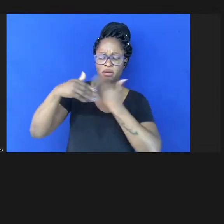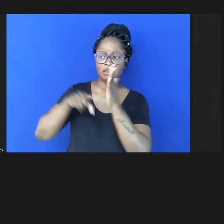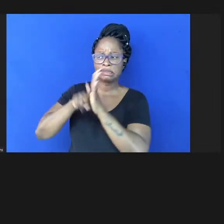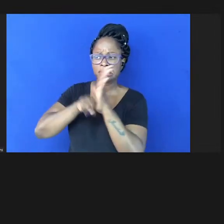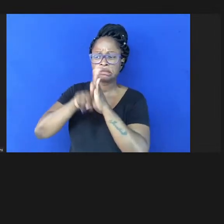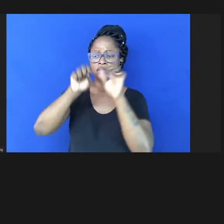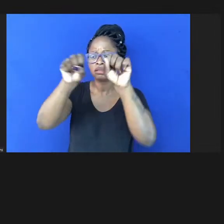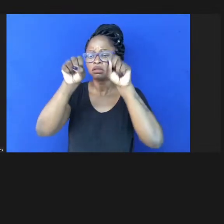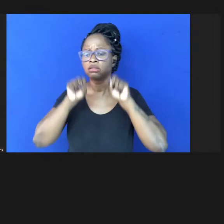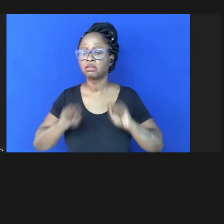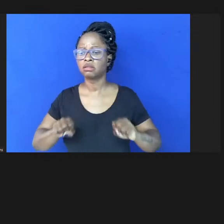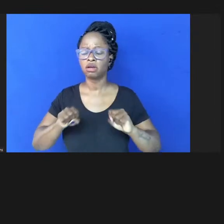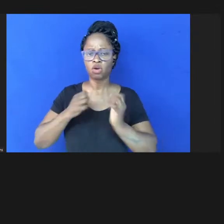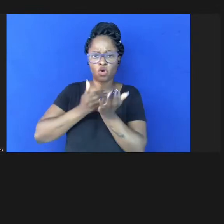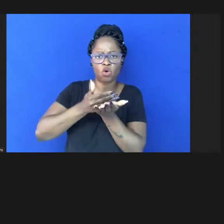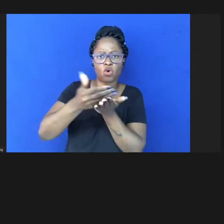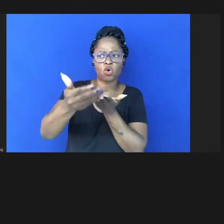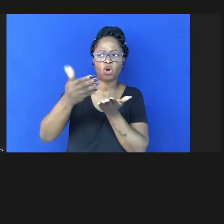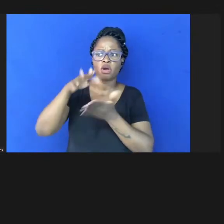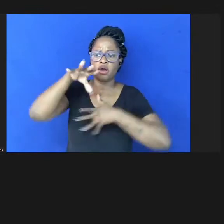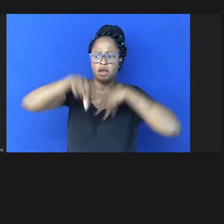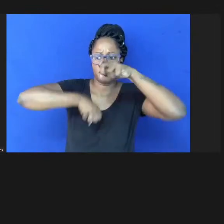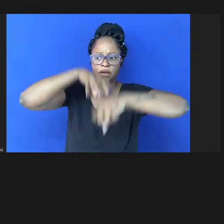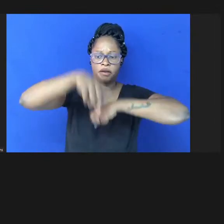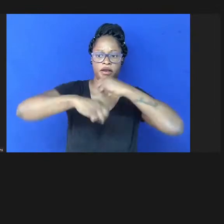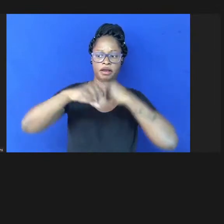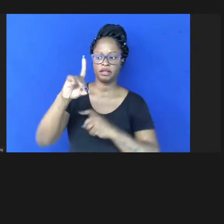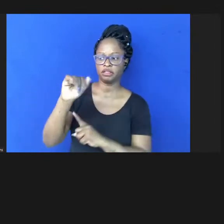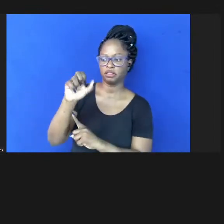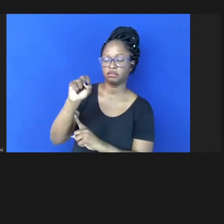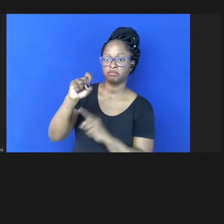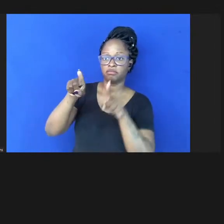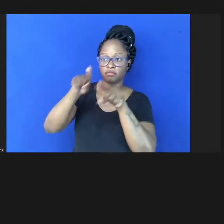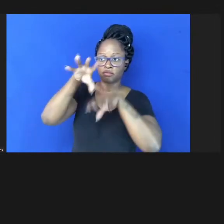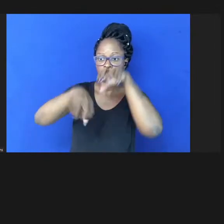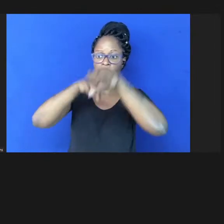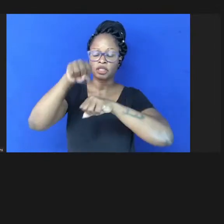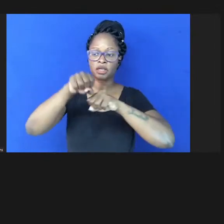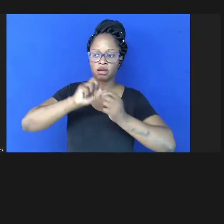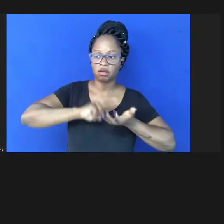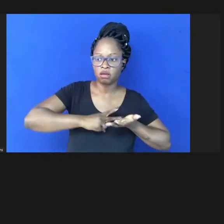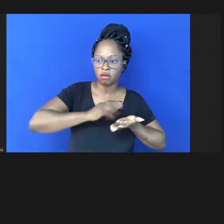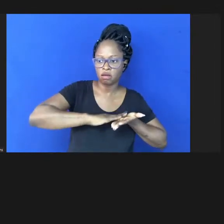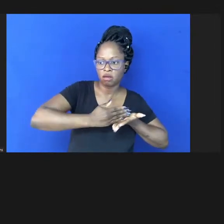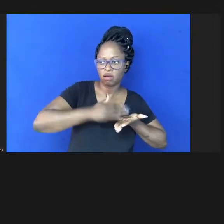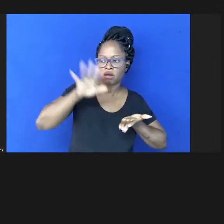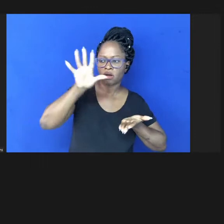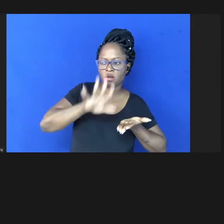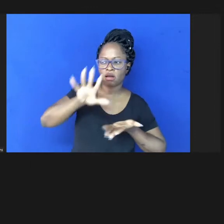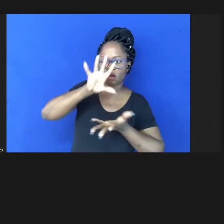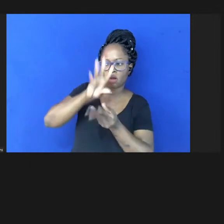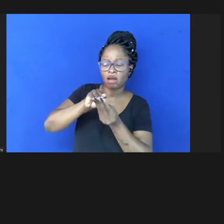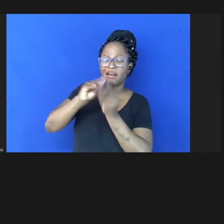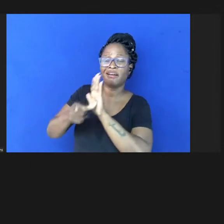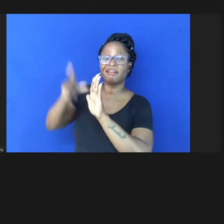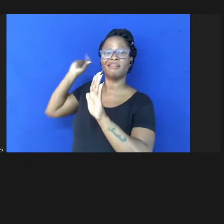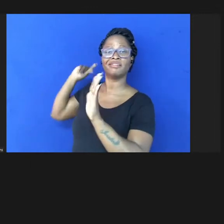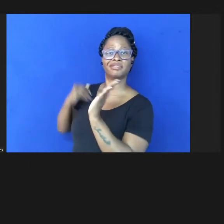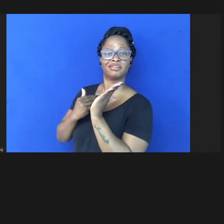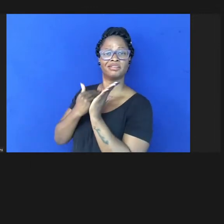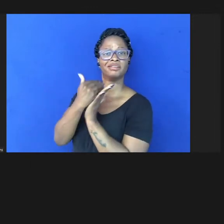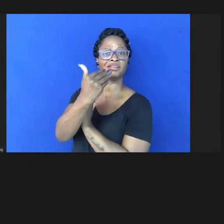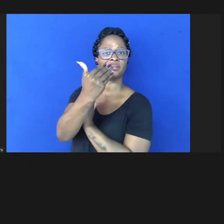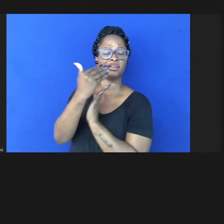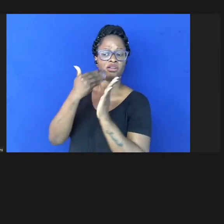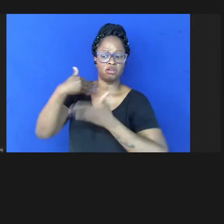isso começa com a coleta de dados e sua interpretação por pesquisadores mesmo antes de começarem o